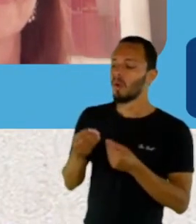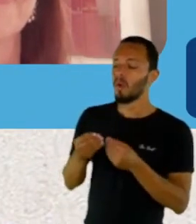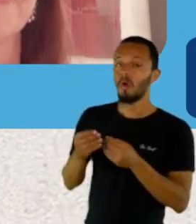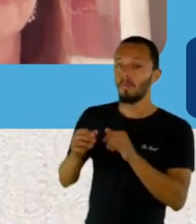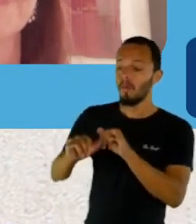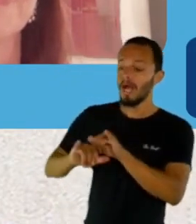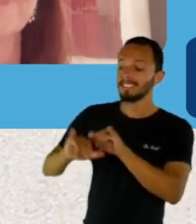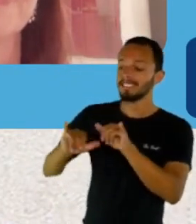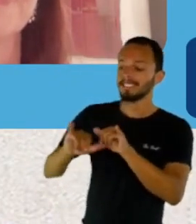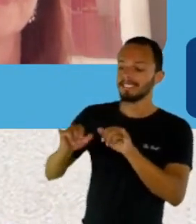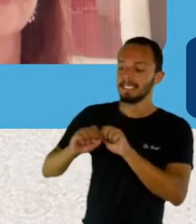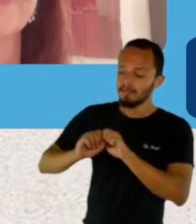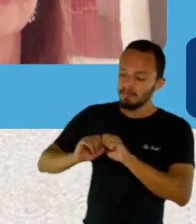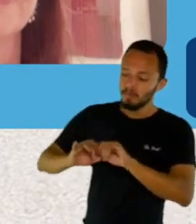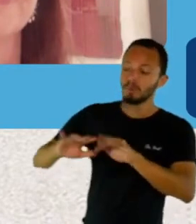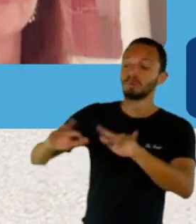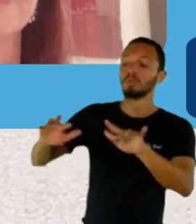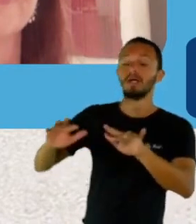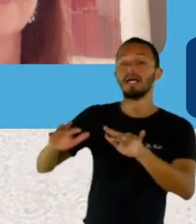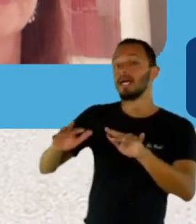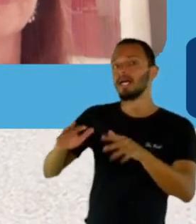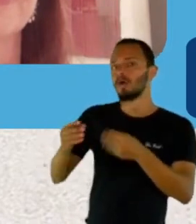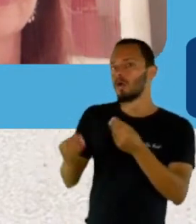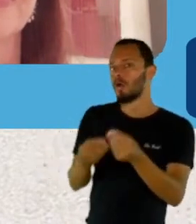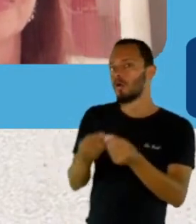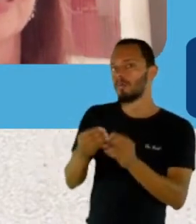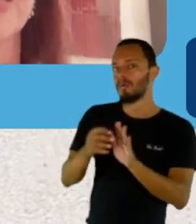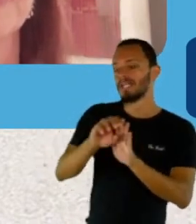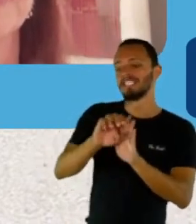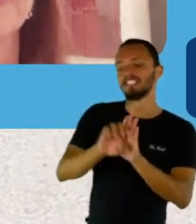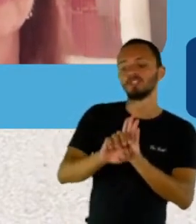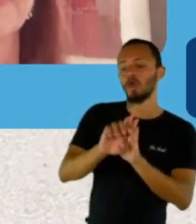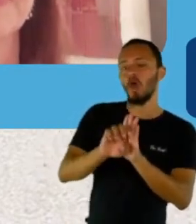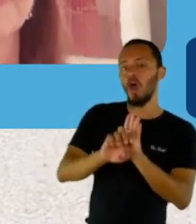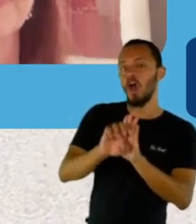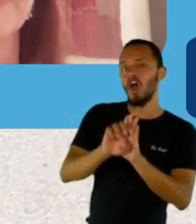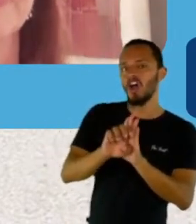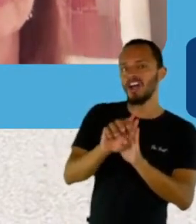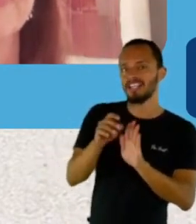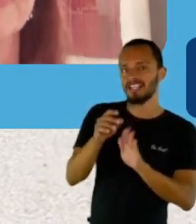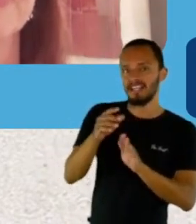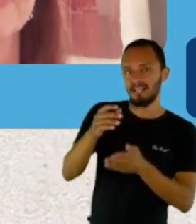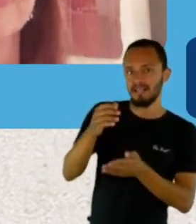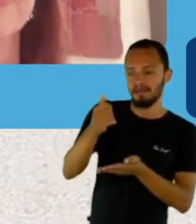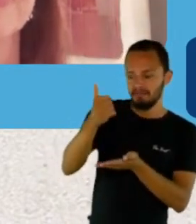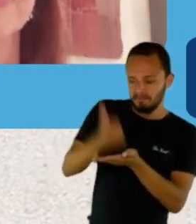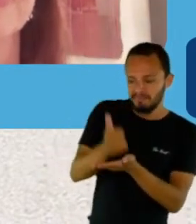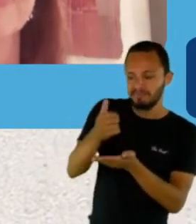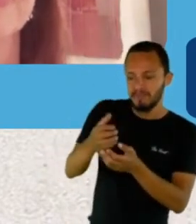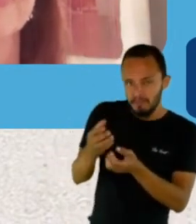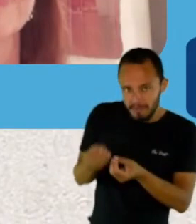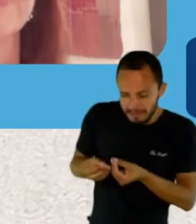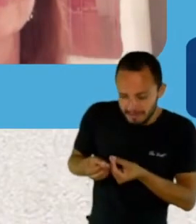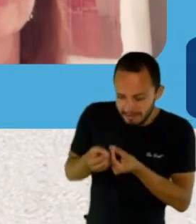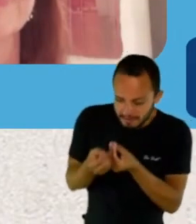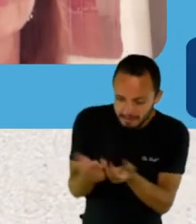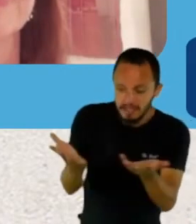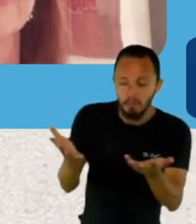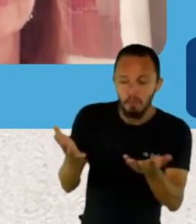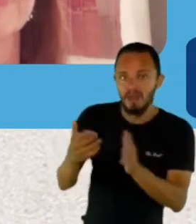como é que foi? Porque muita gente, já que você está na primeira edição, né? Muitas pessoas têm essa curiosidade, né? De como que